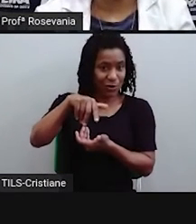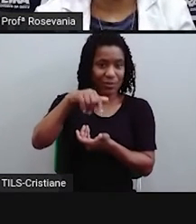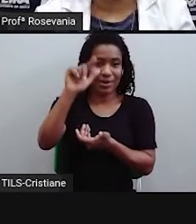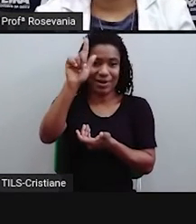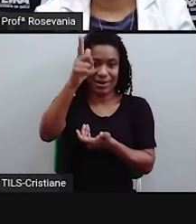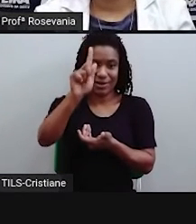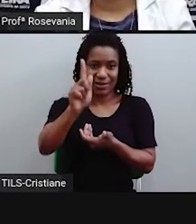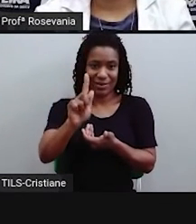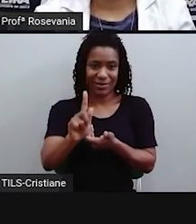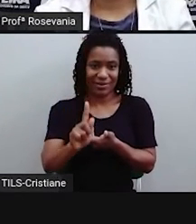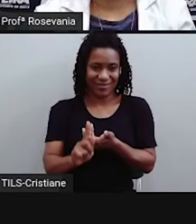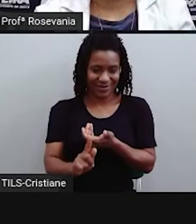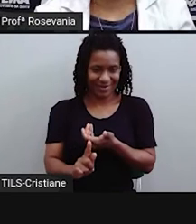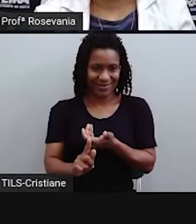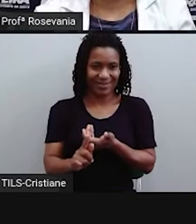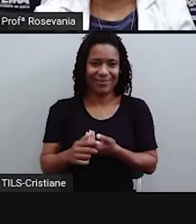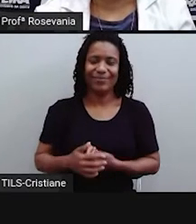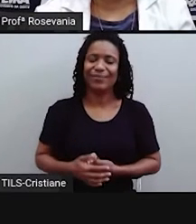que é o que está lá, né?